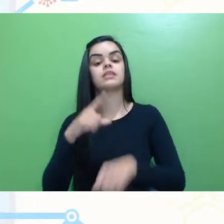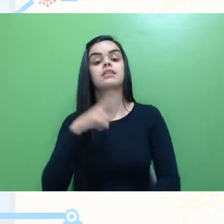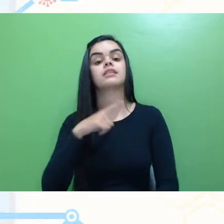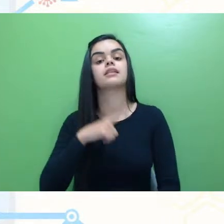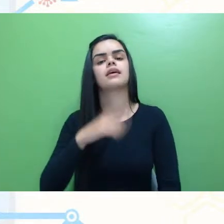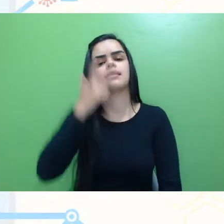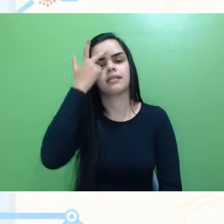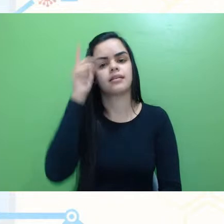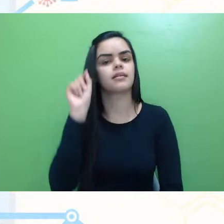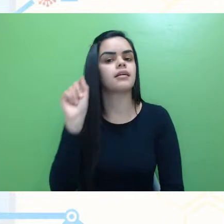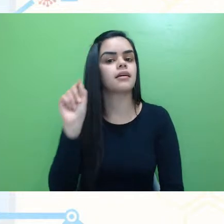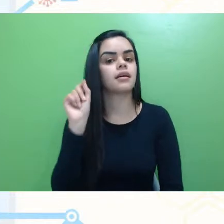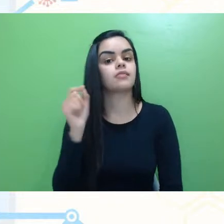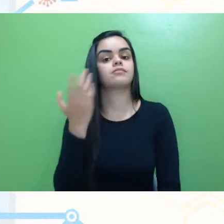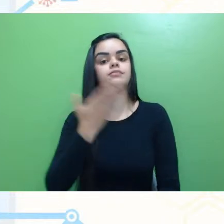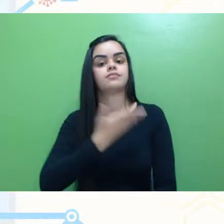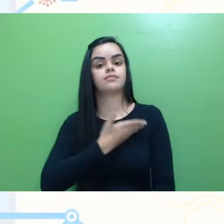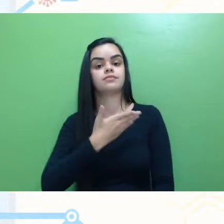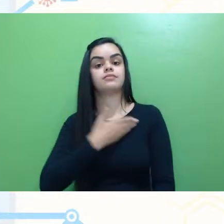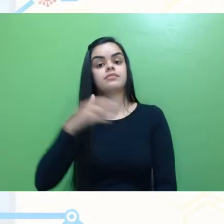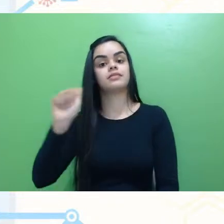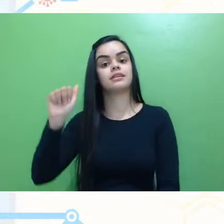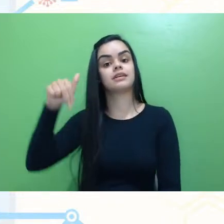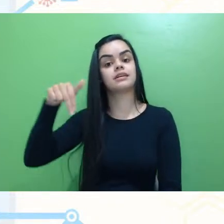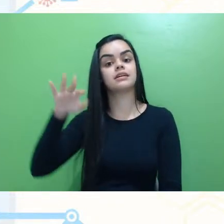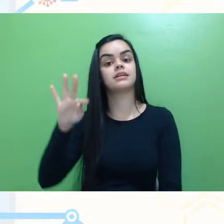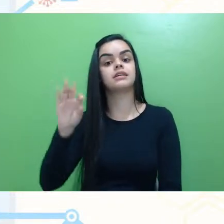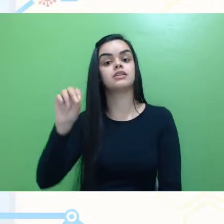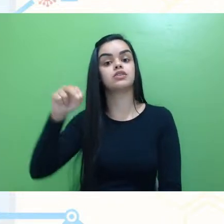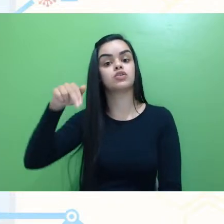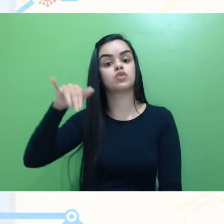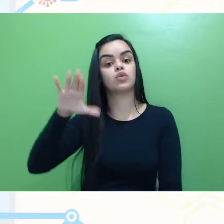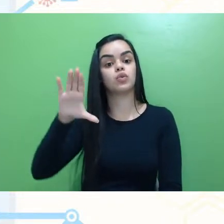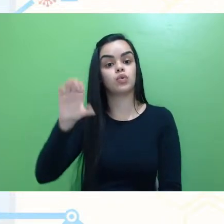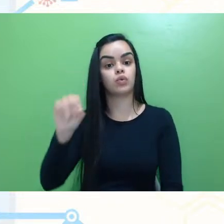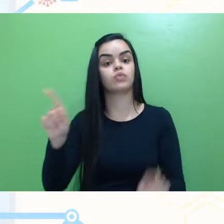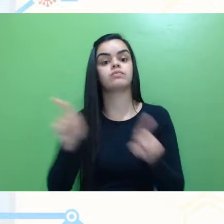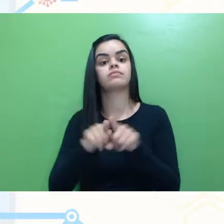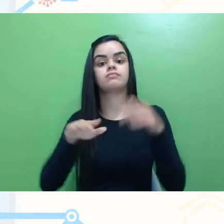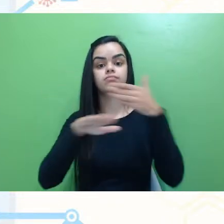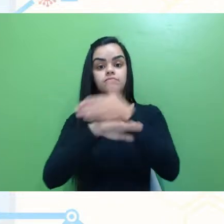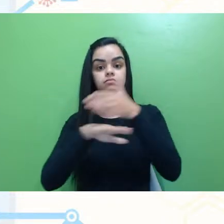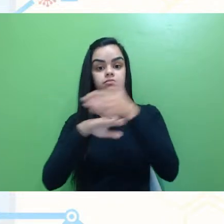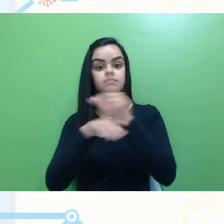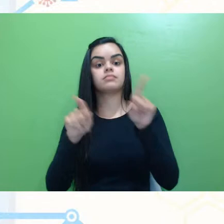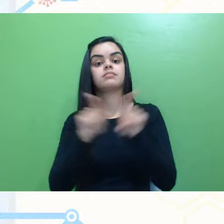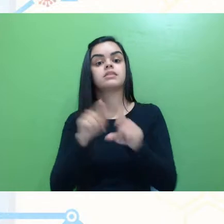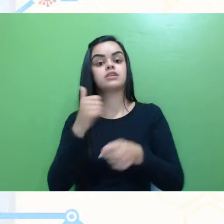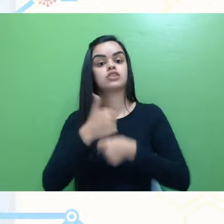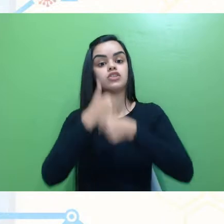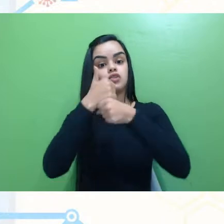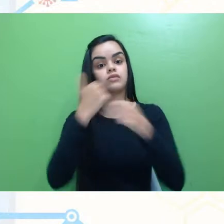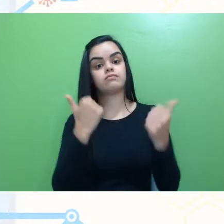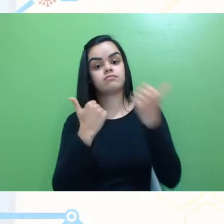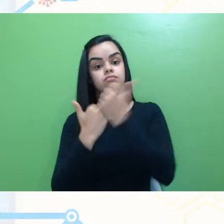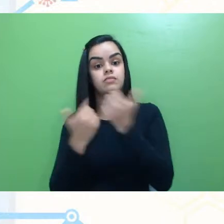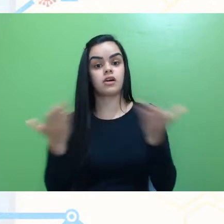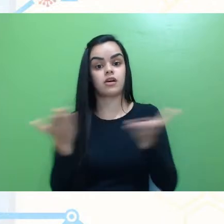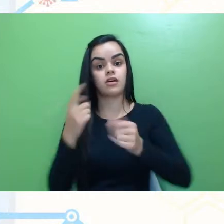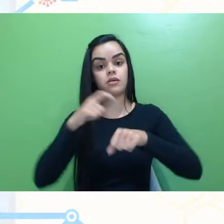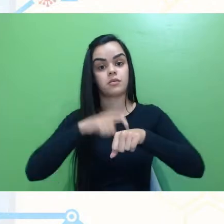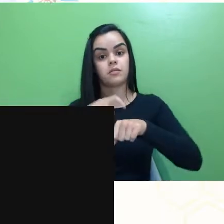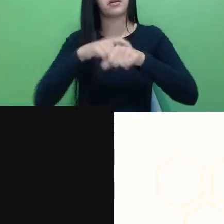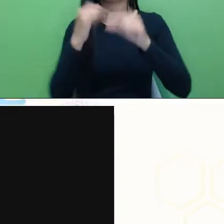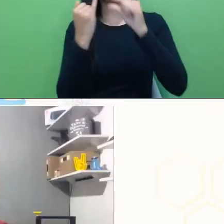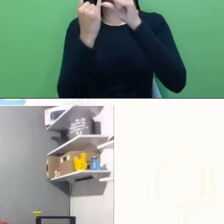presença do nosso colega Antônio Fisoto, discente do PPG-CTS e diretor substituto em exercício